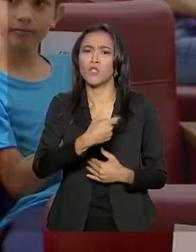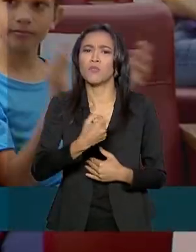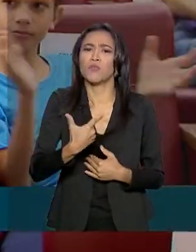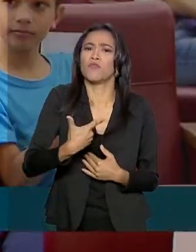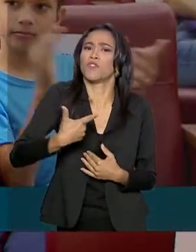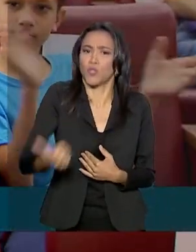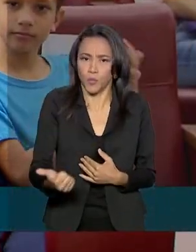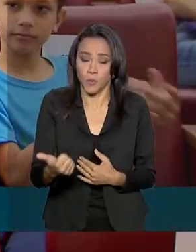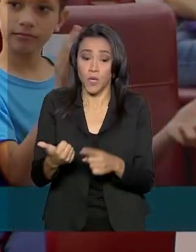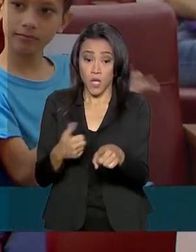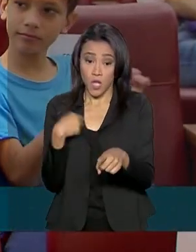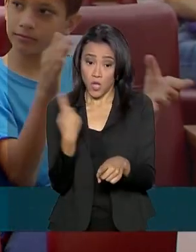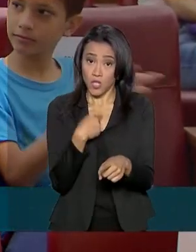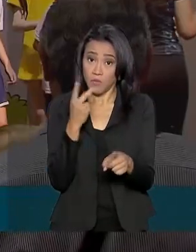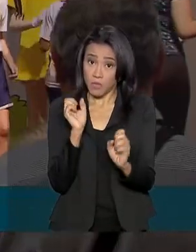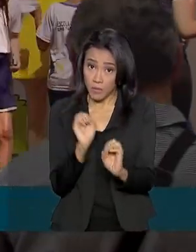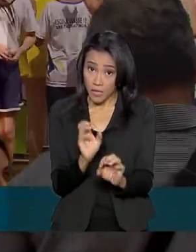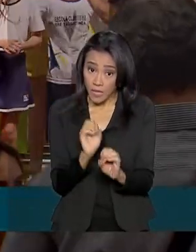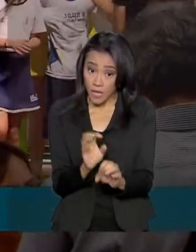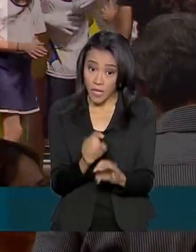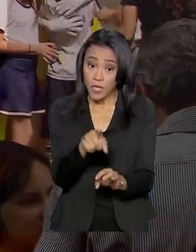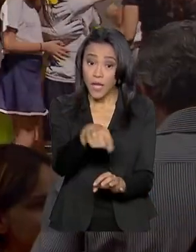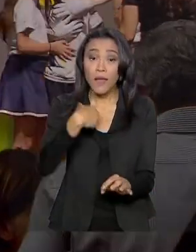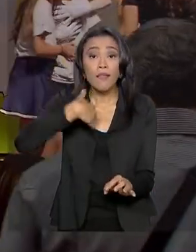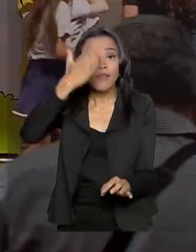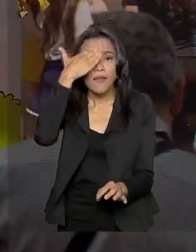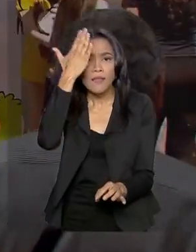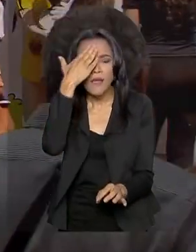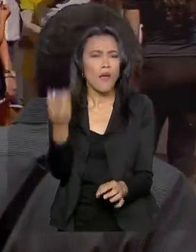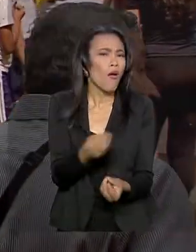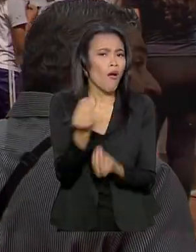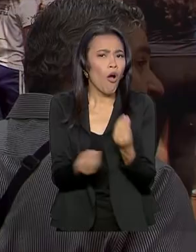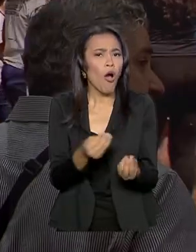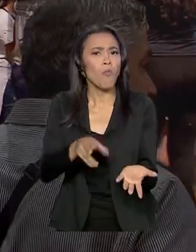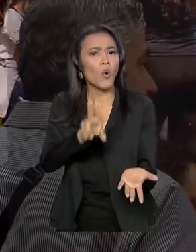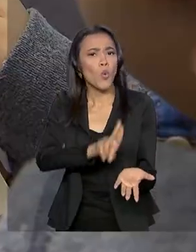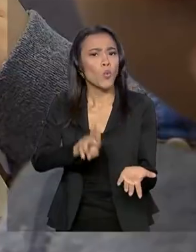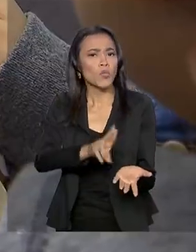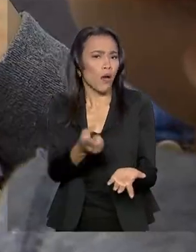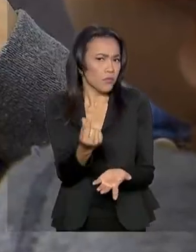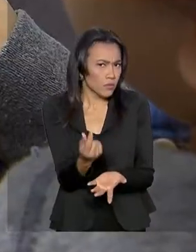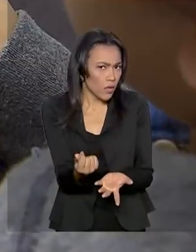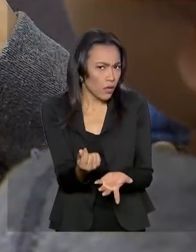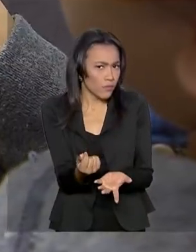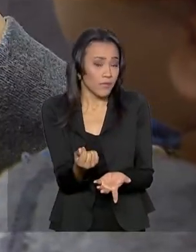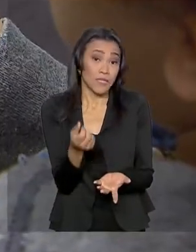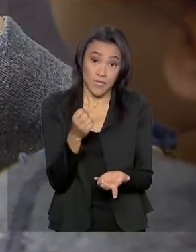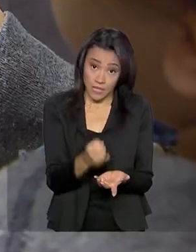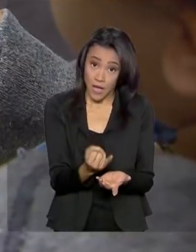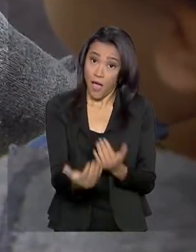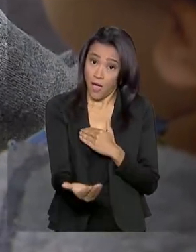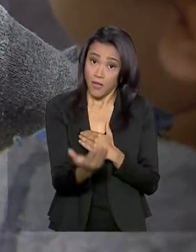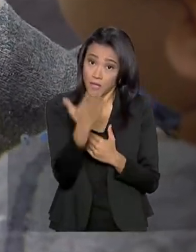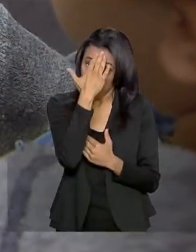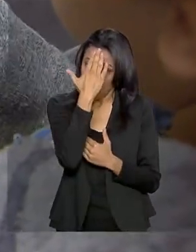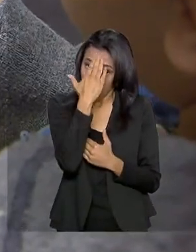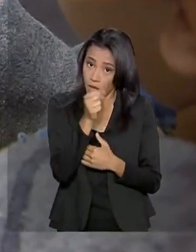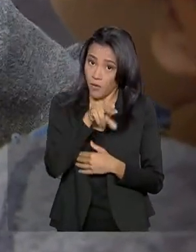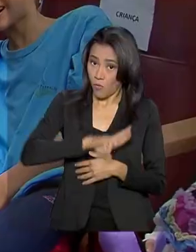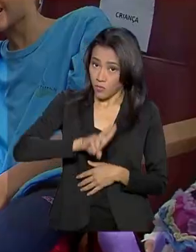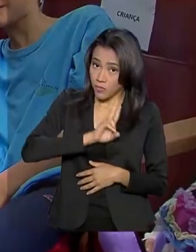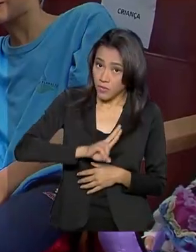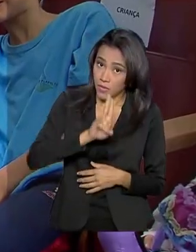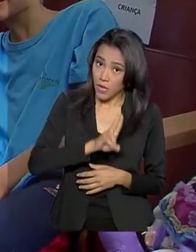criança que ela precisa, desde cedo, a entender como é que ela deve cuidar do seu próprio dinheirinho. Se ela se ajudar, tendo meios para